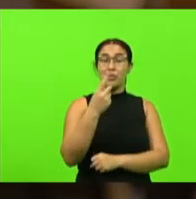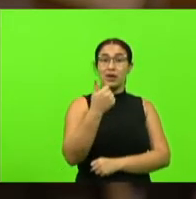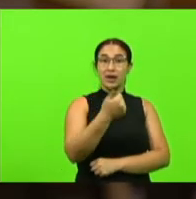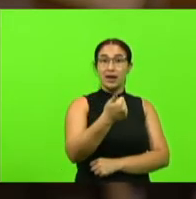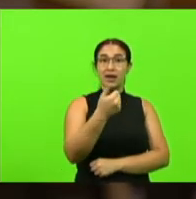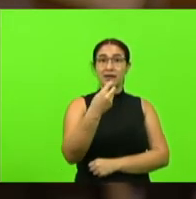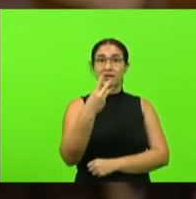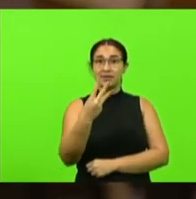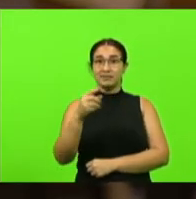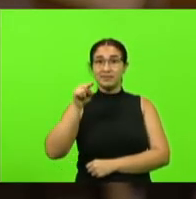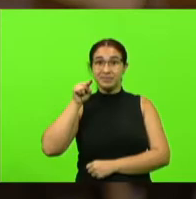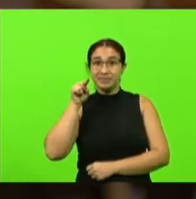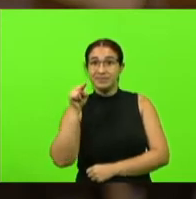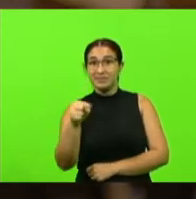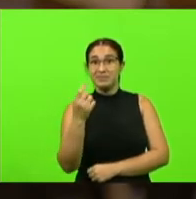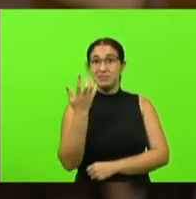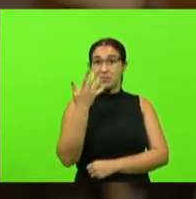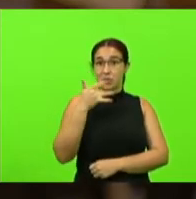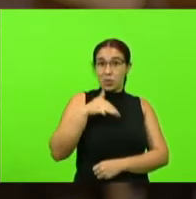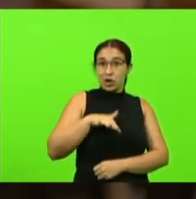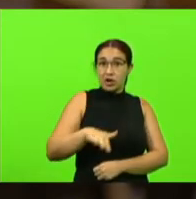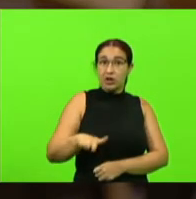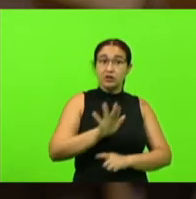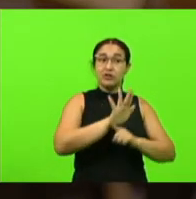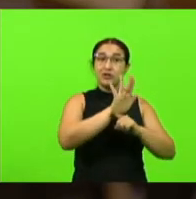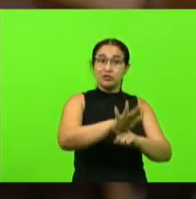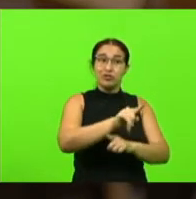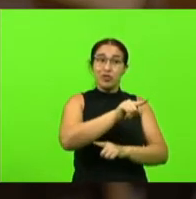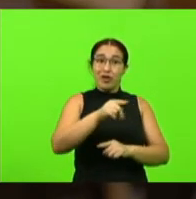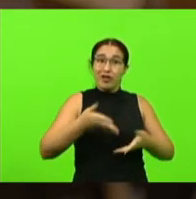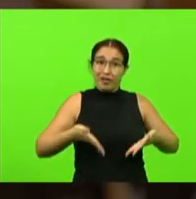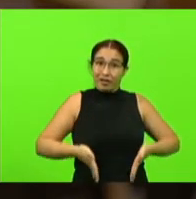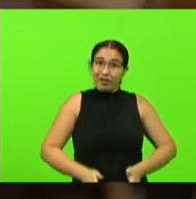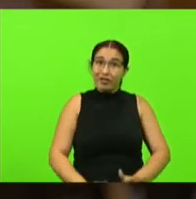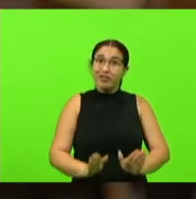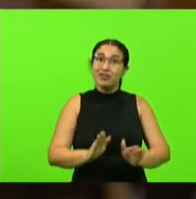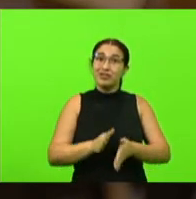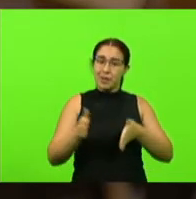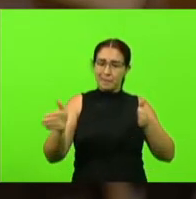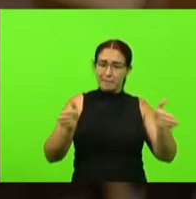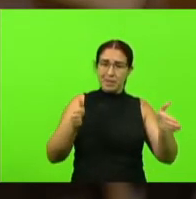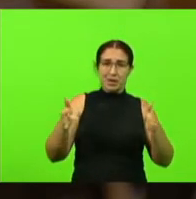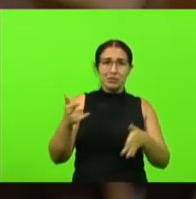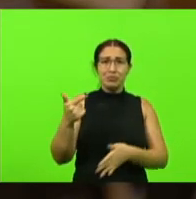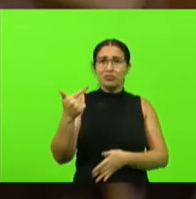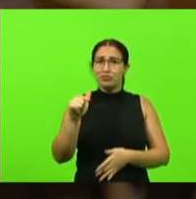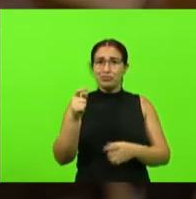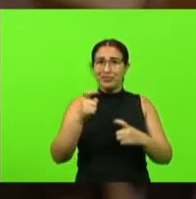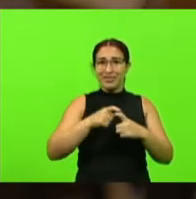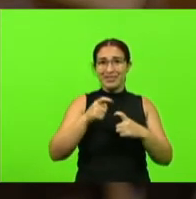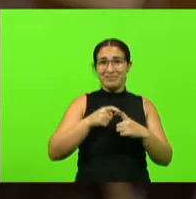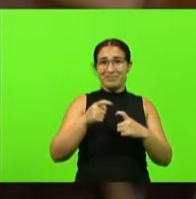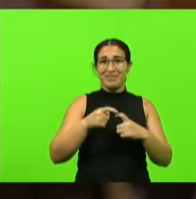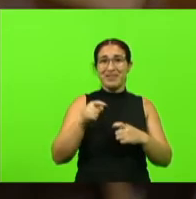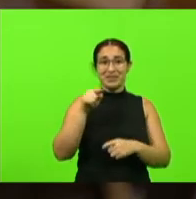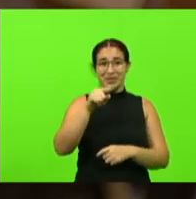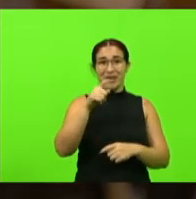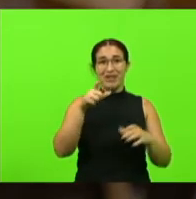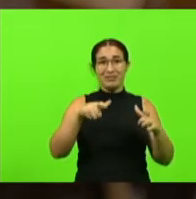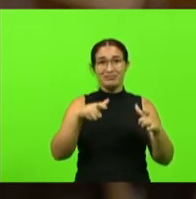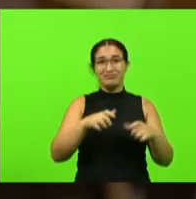durante mais de 30 anos em um período que havia pouquíssimos médicos na cidade também